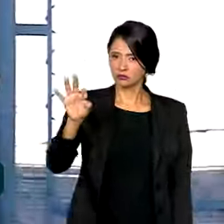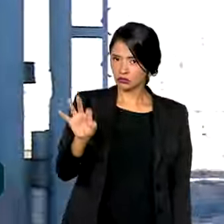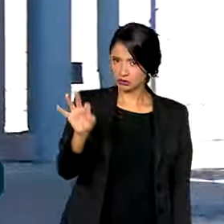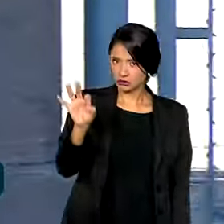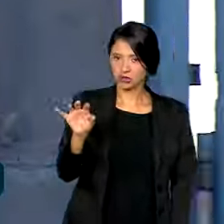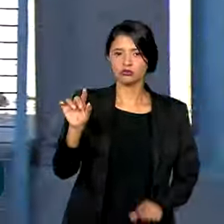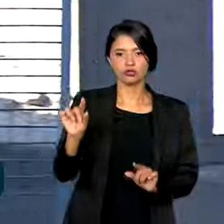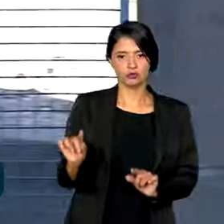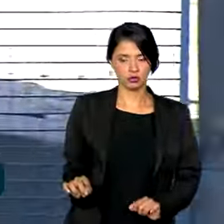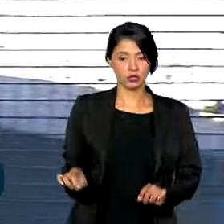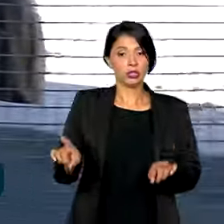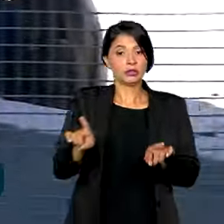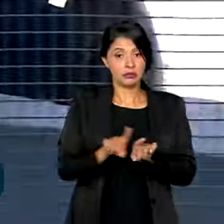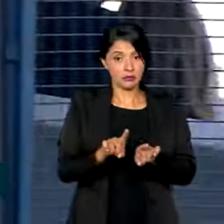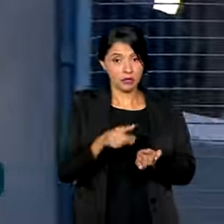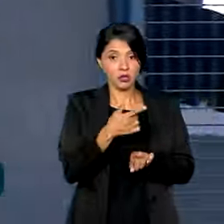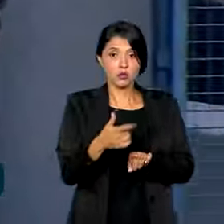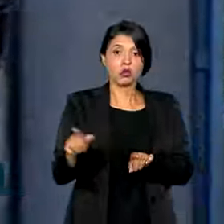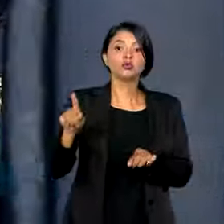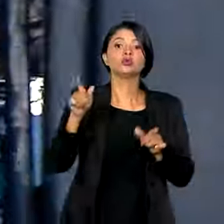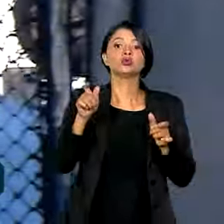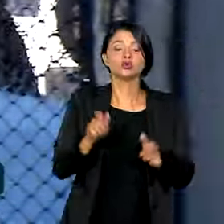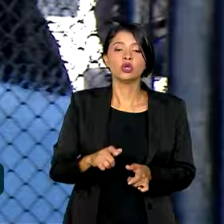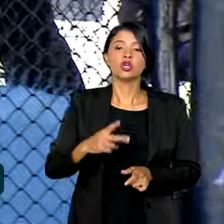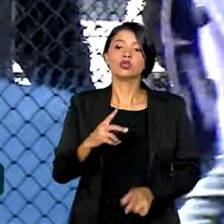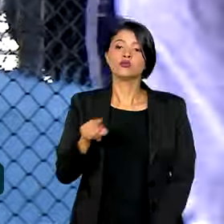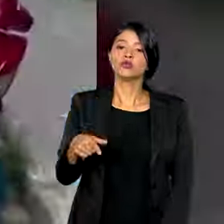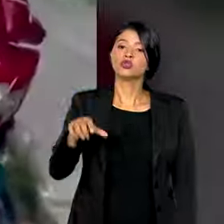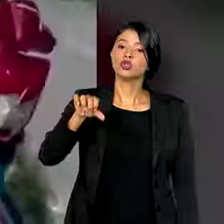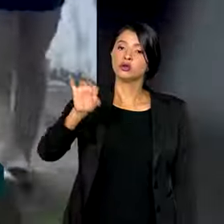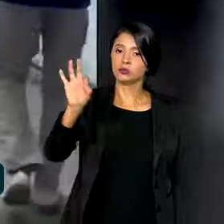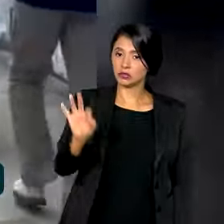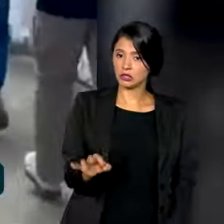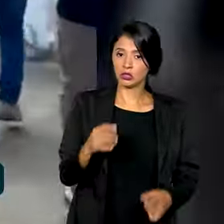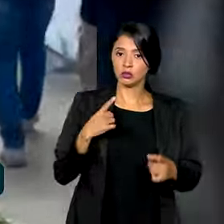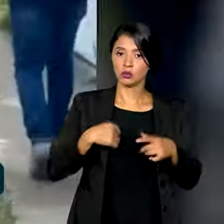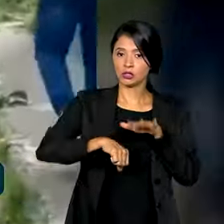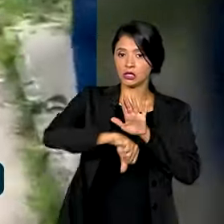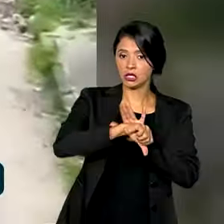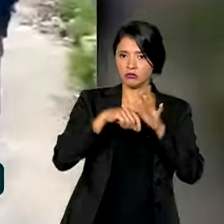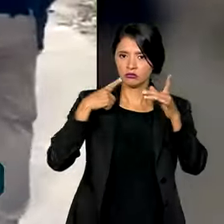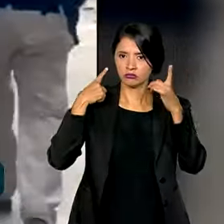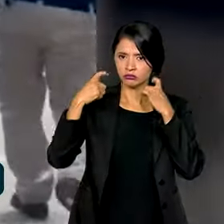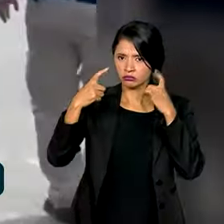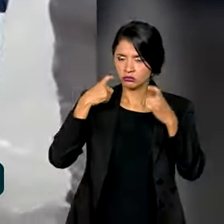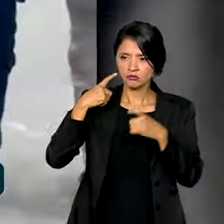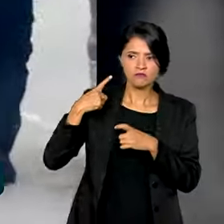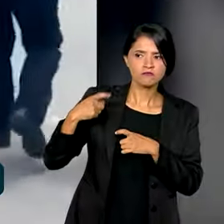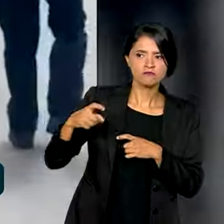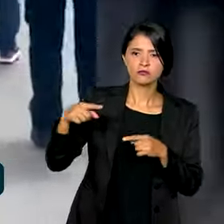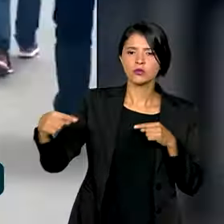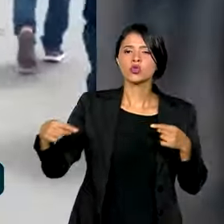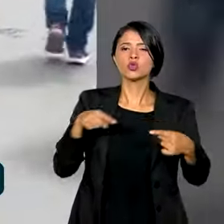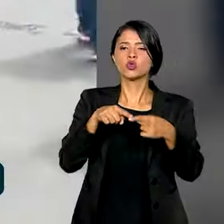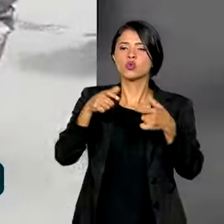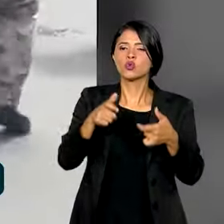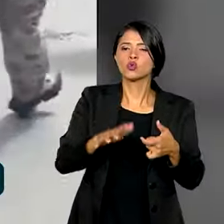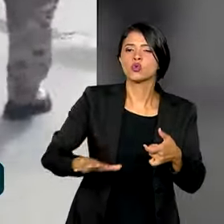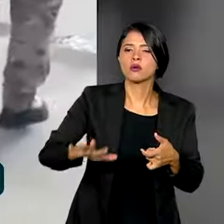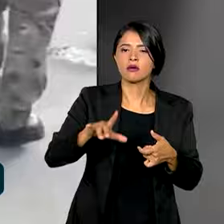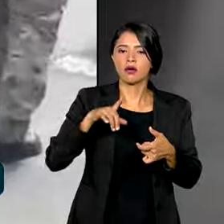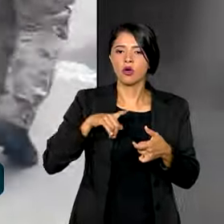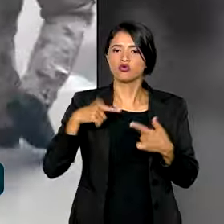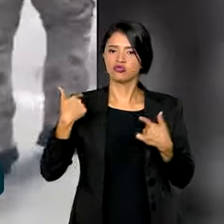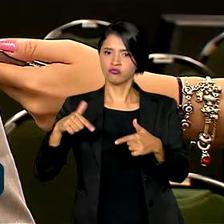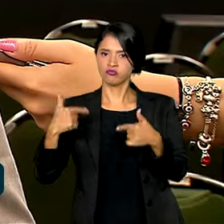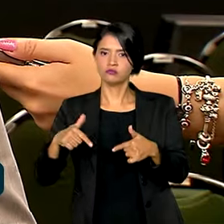Houve queda também de 2,9% nos crimes violentos e intencionais nas regiões onde a operação